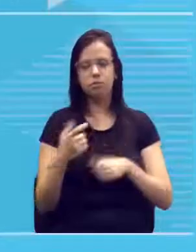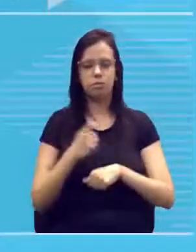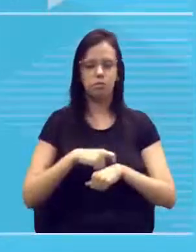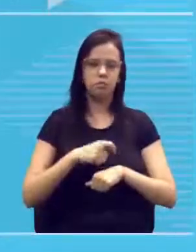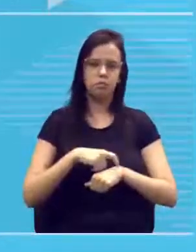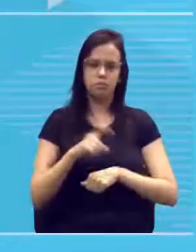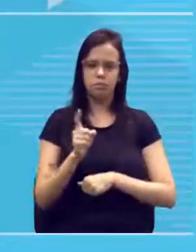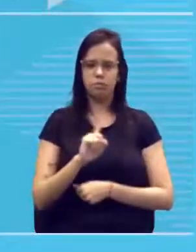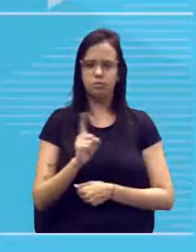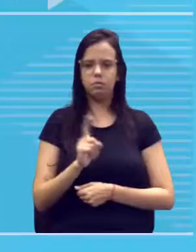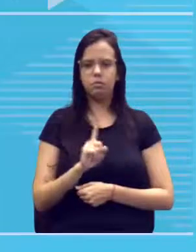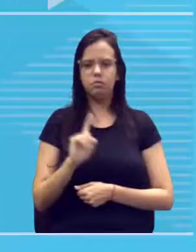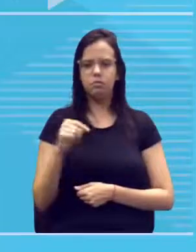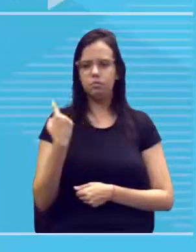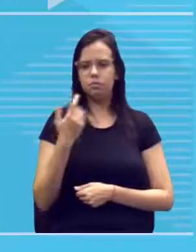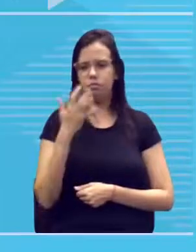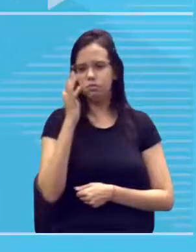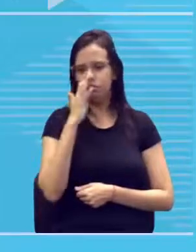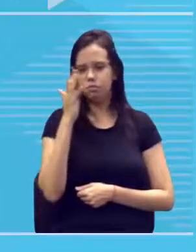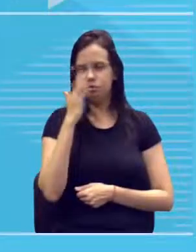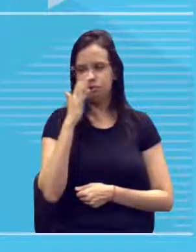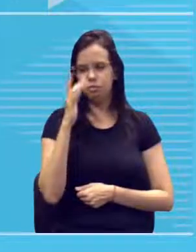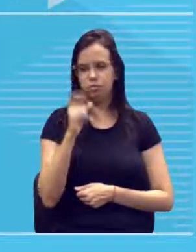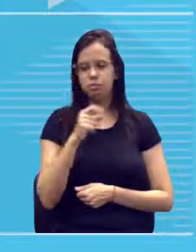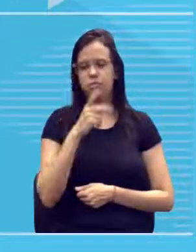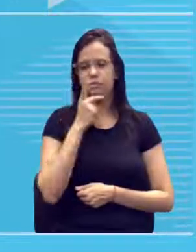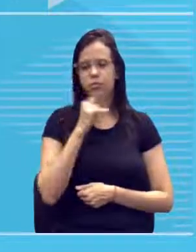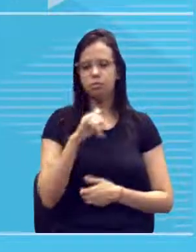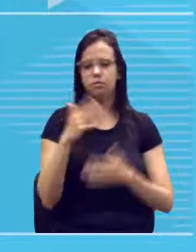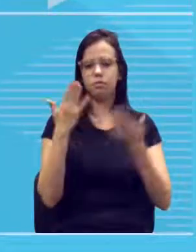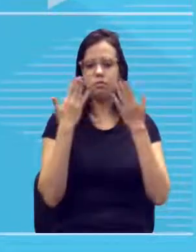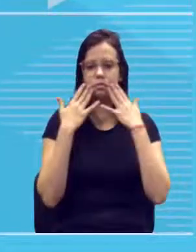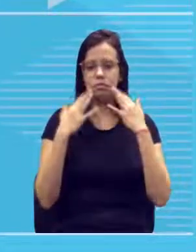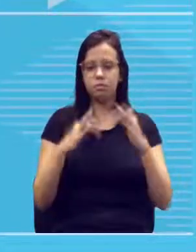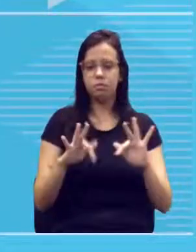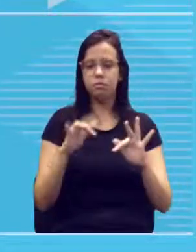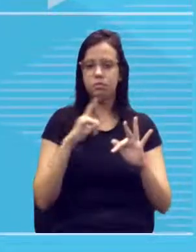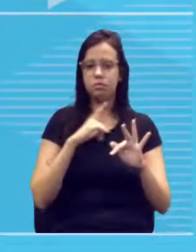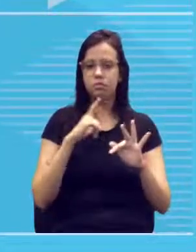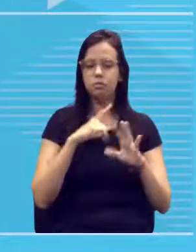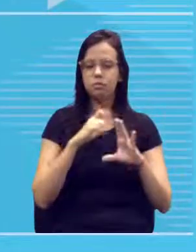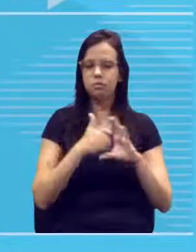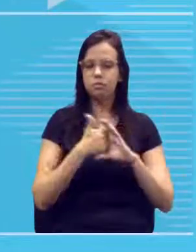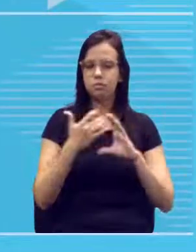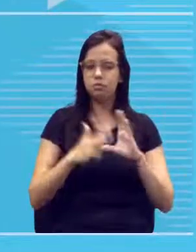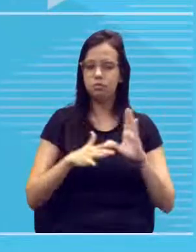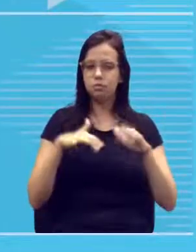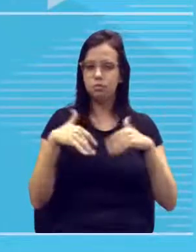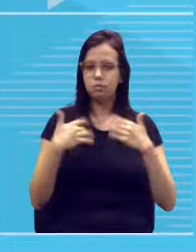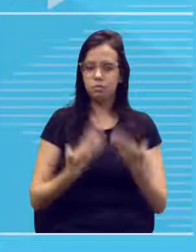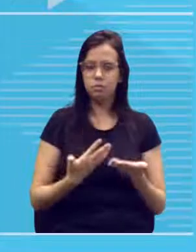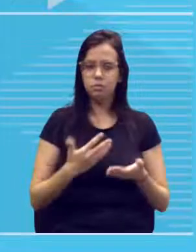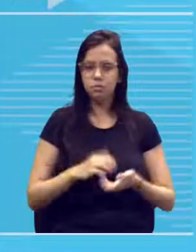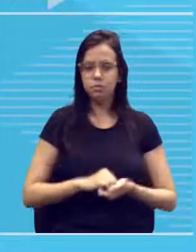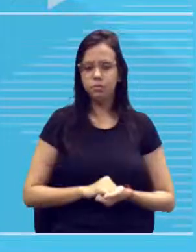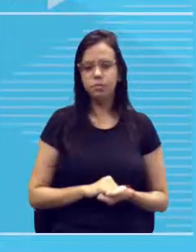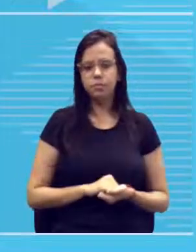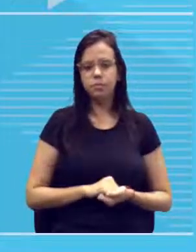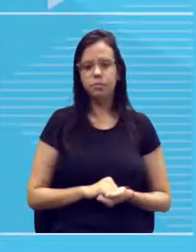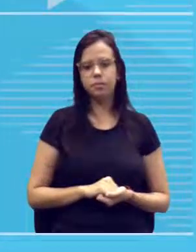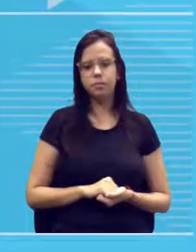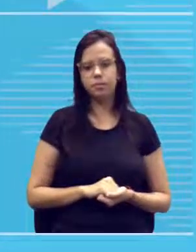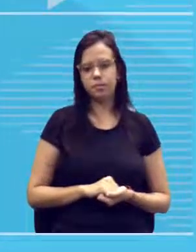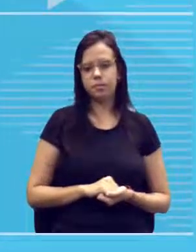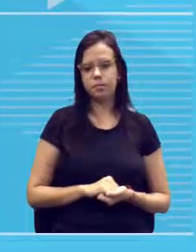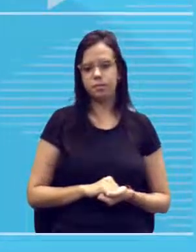Então, a gente vai observar o seguinte. Opa, esse pai aqui, fenotipicamente, ele tem qual característica? tem de forma